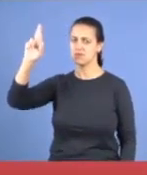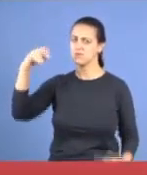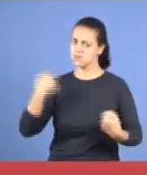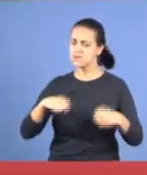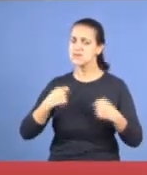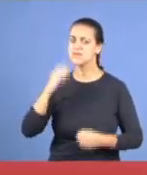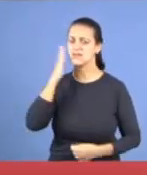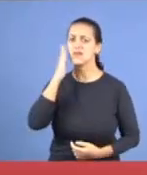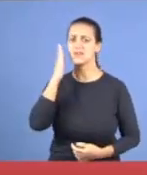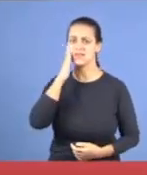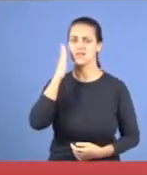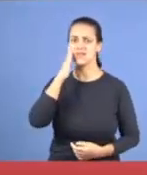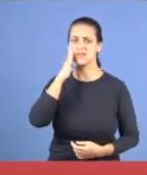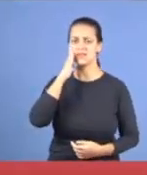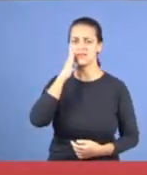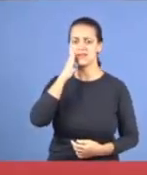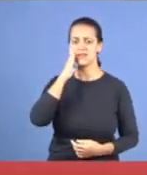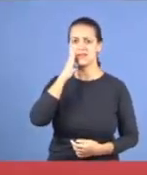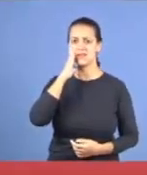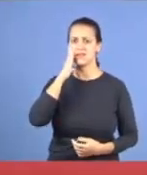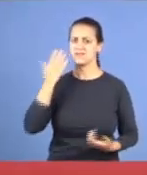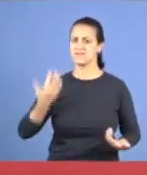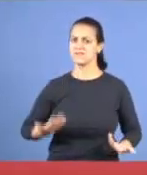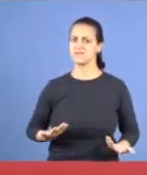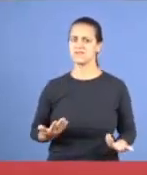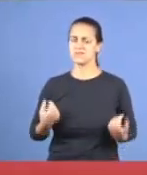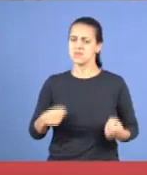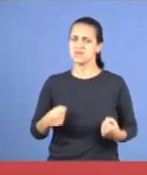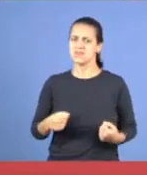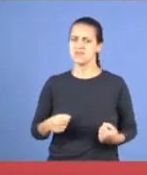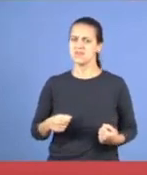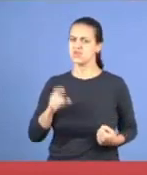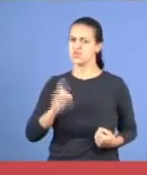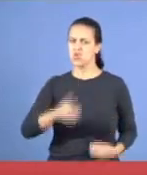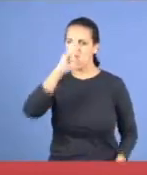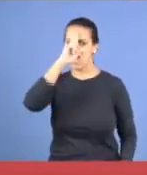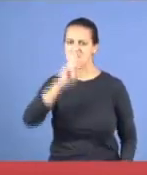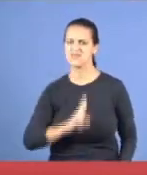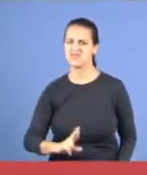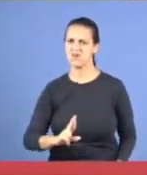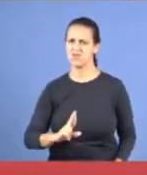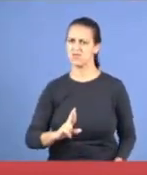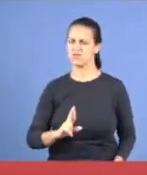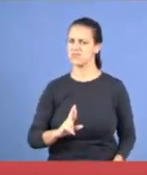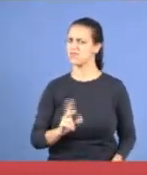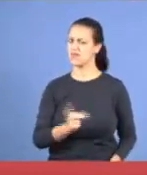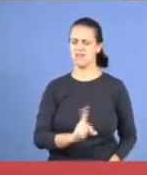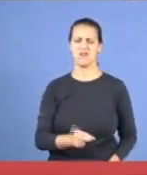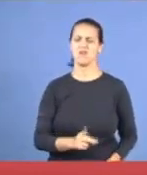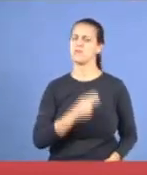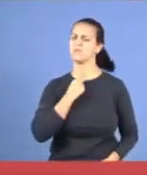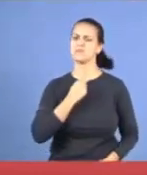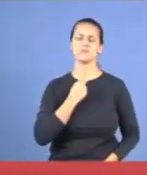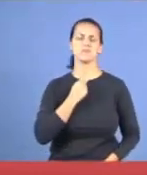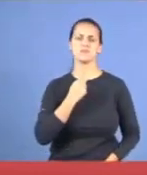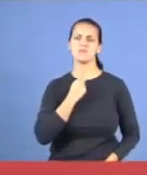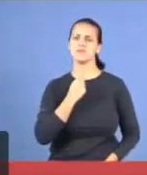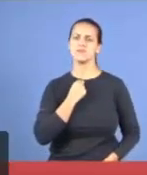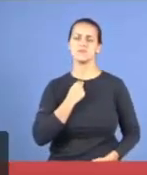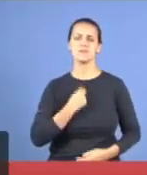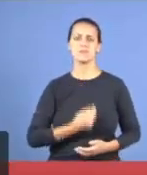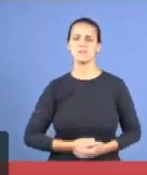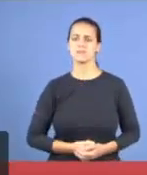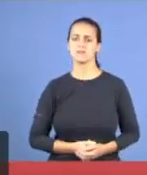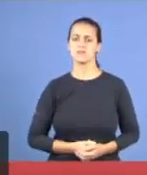depois continua, o mesmo corpo da carne, carne, é carne, então meus irmãos, quando são